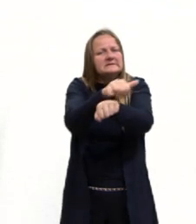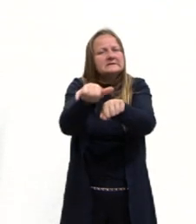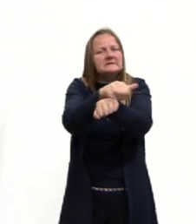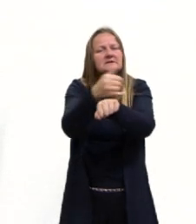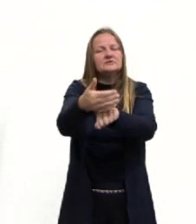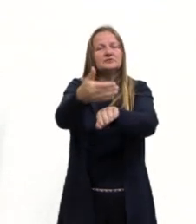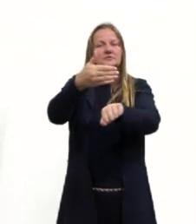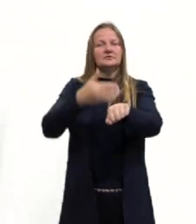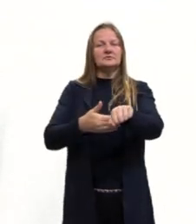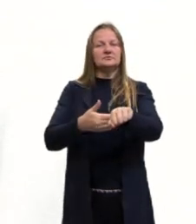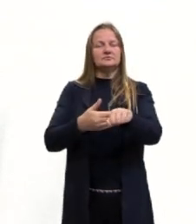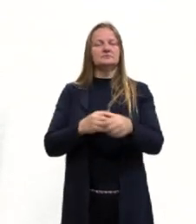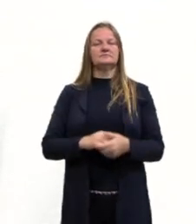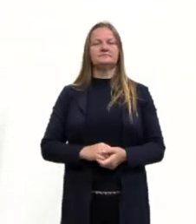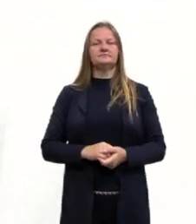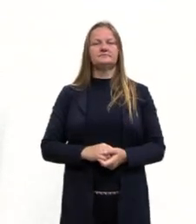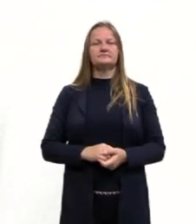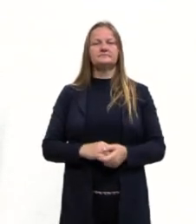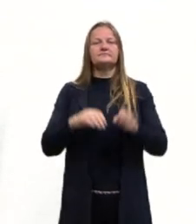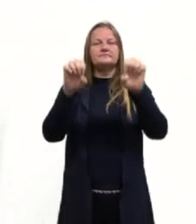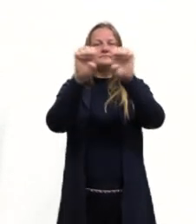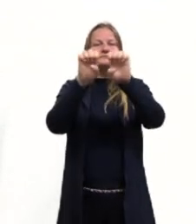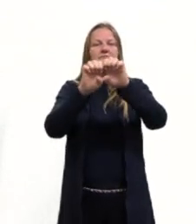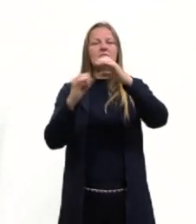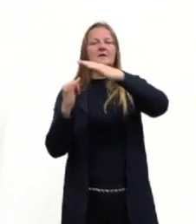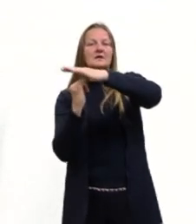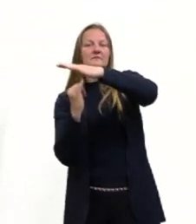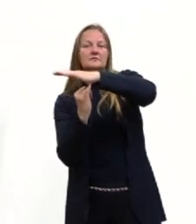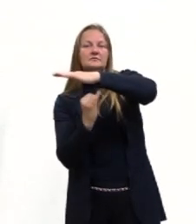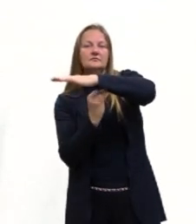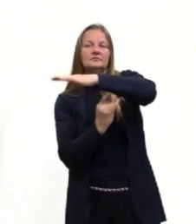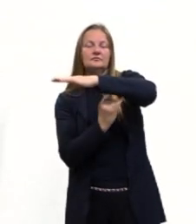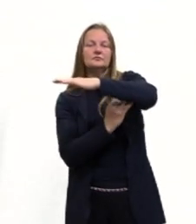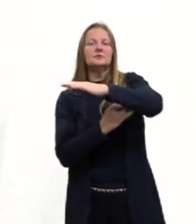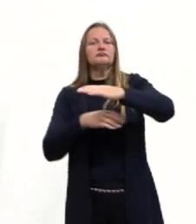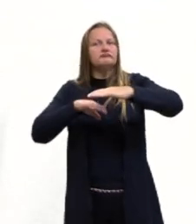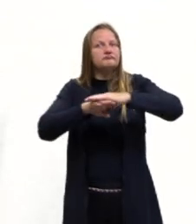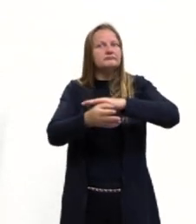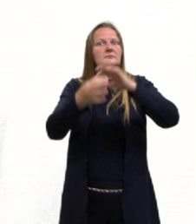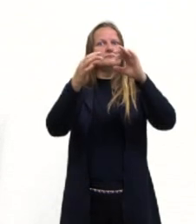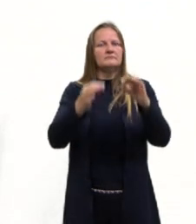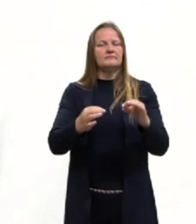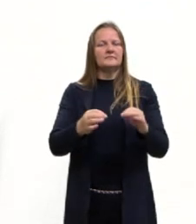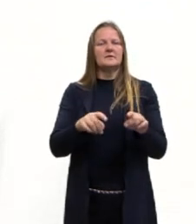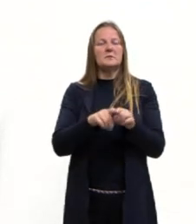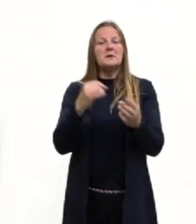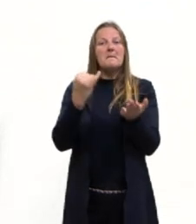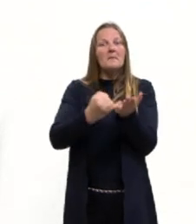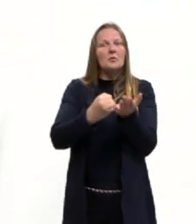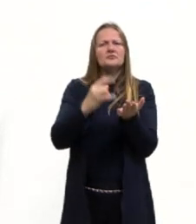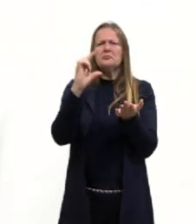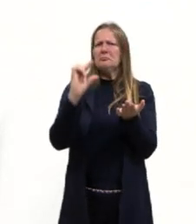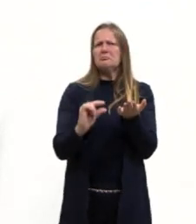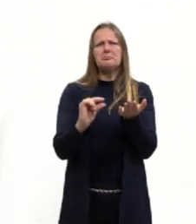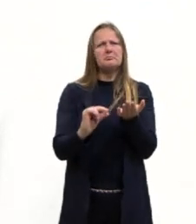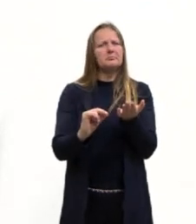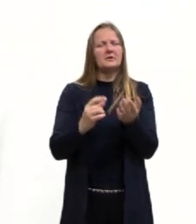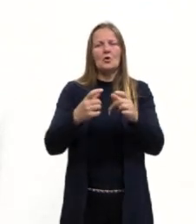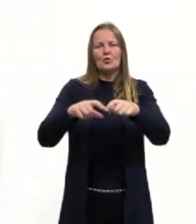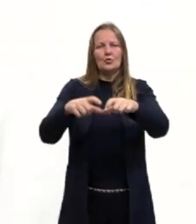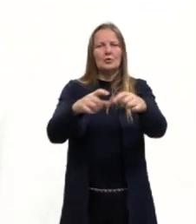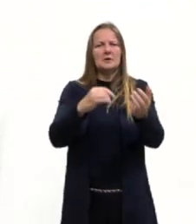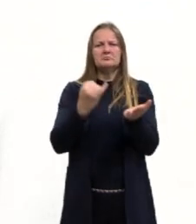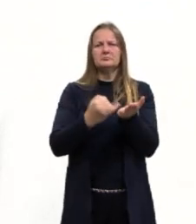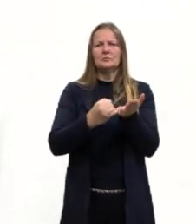por esses recursos aí. Infraestrutura adequada, entre outras coisas, baixos impostos locais, né, incluindo